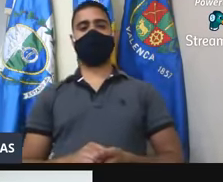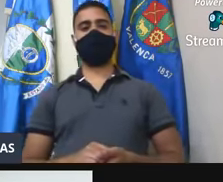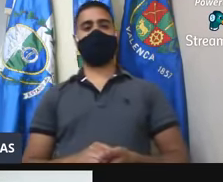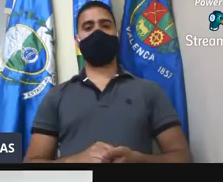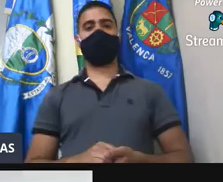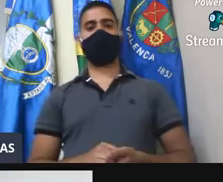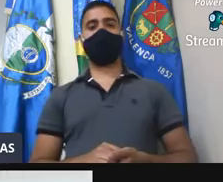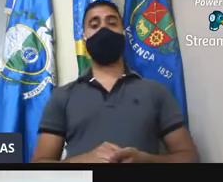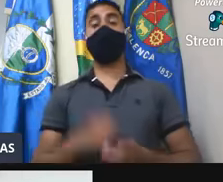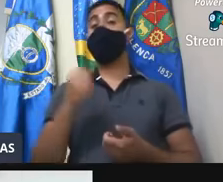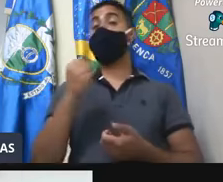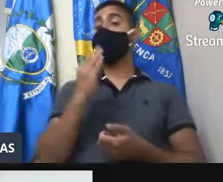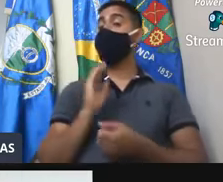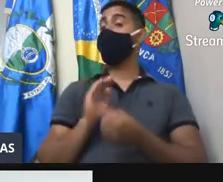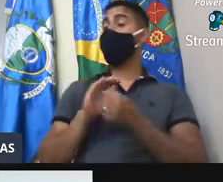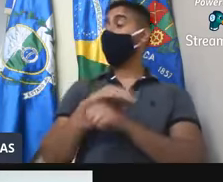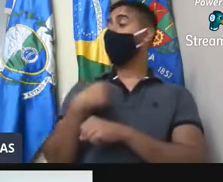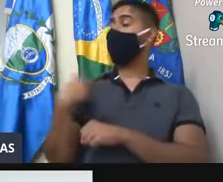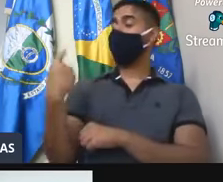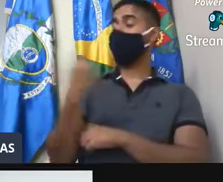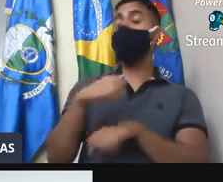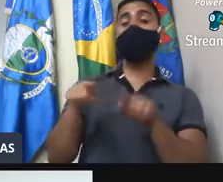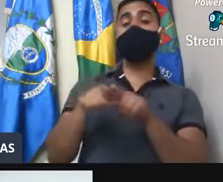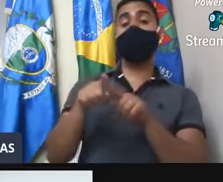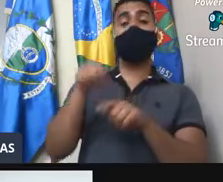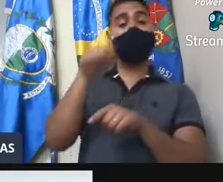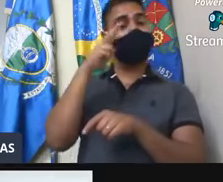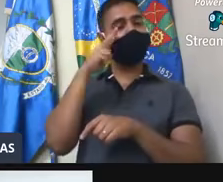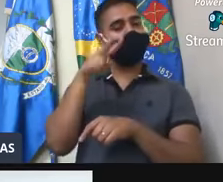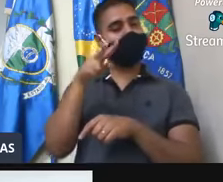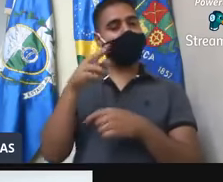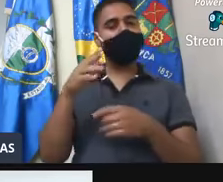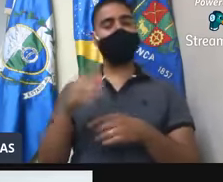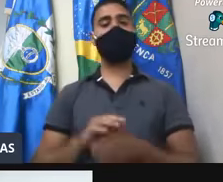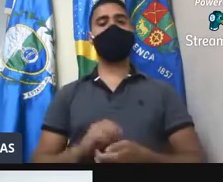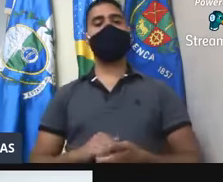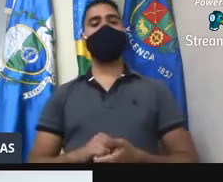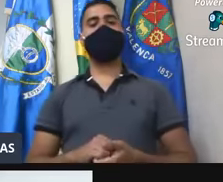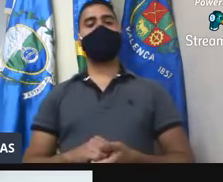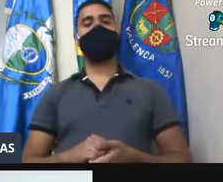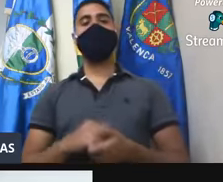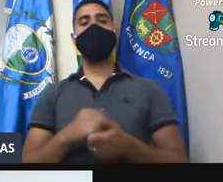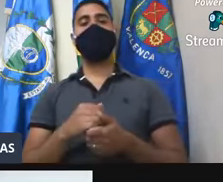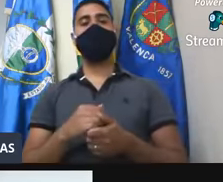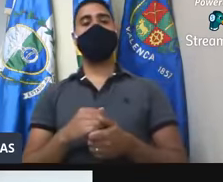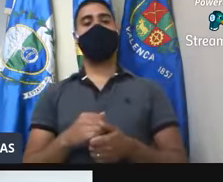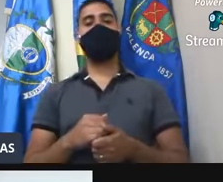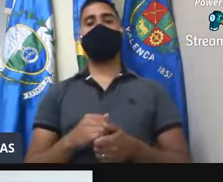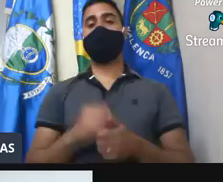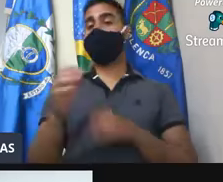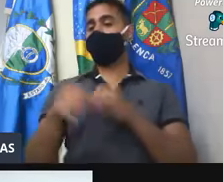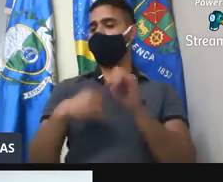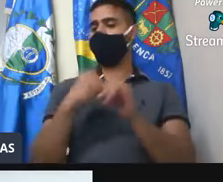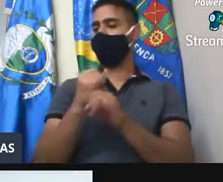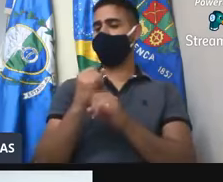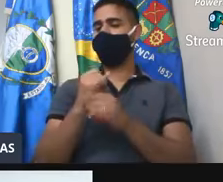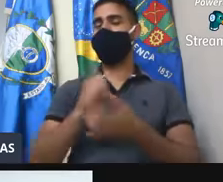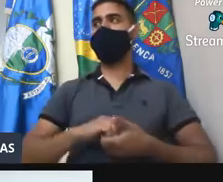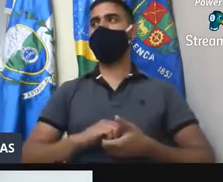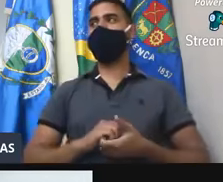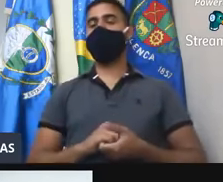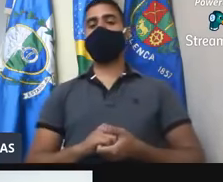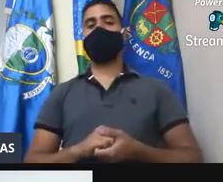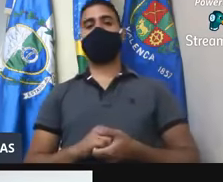Boa noite a todos vocês, boa noite a quem nos acompanha, através da câmera transparente.